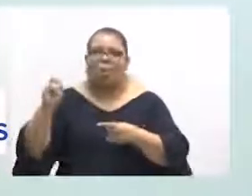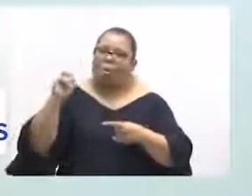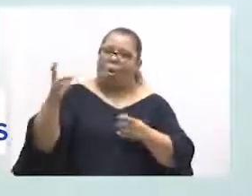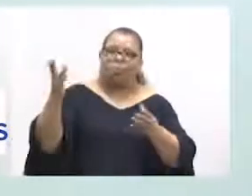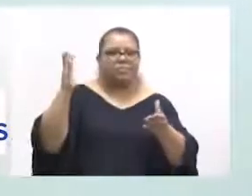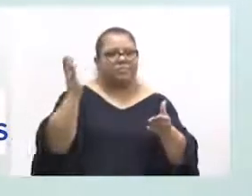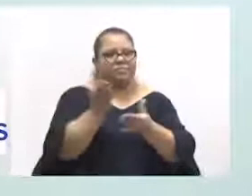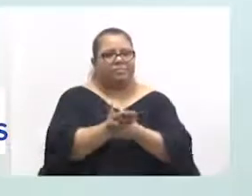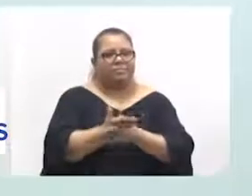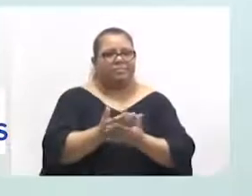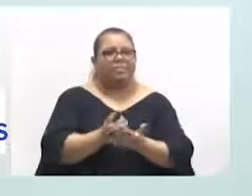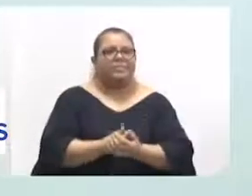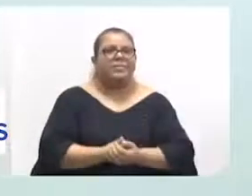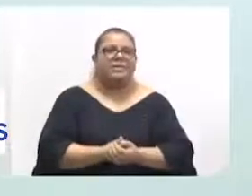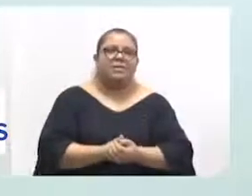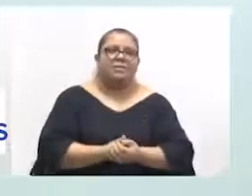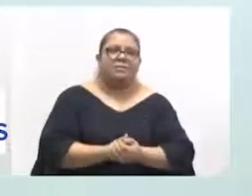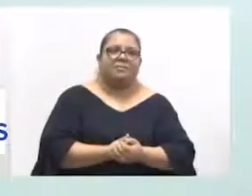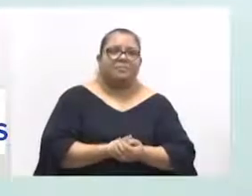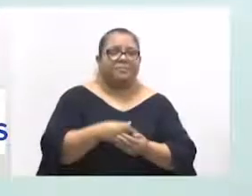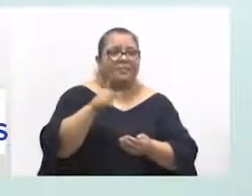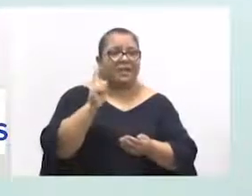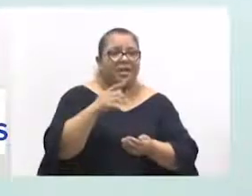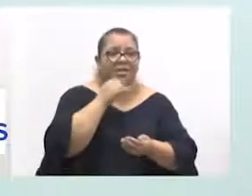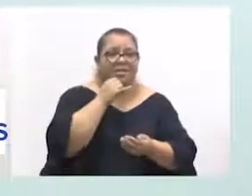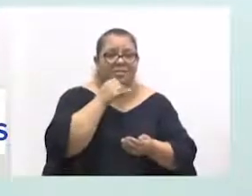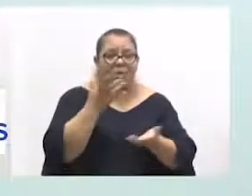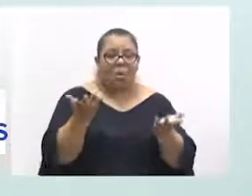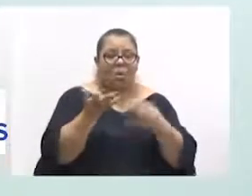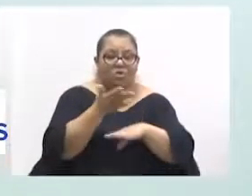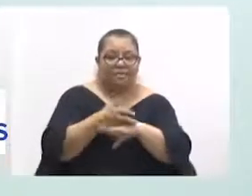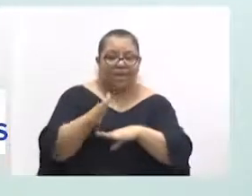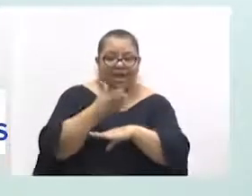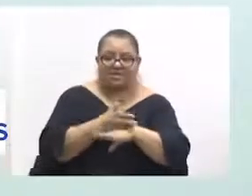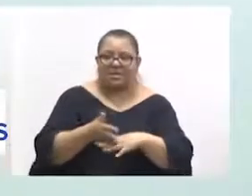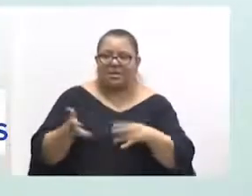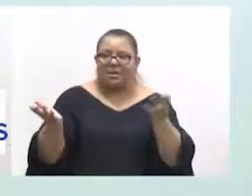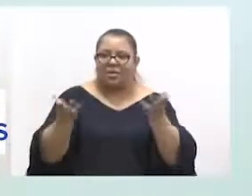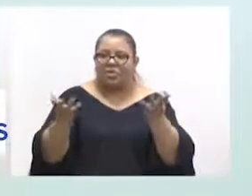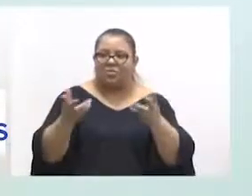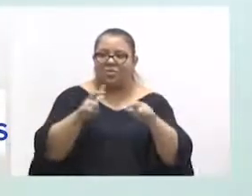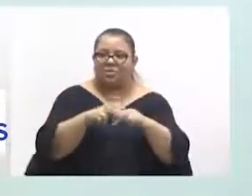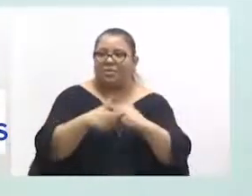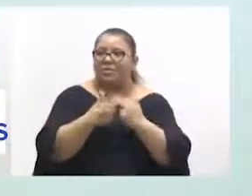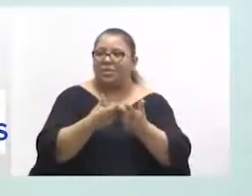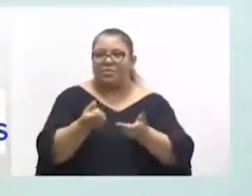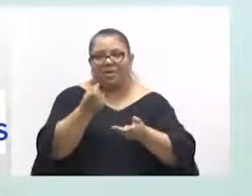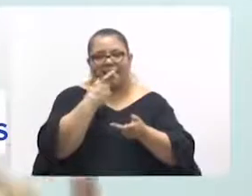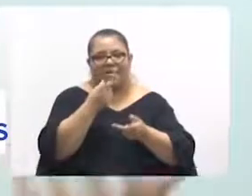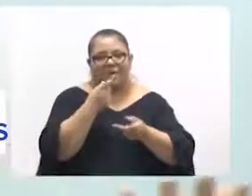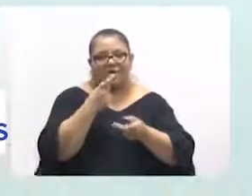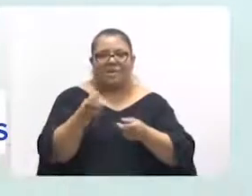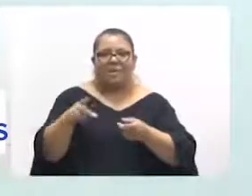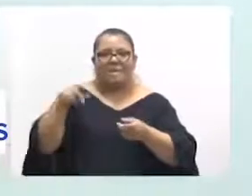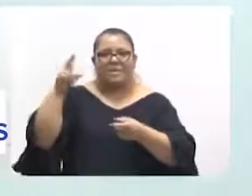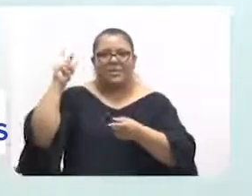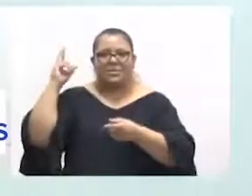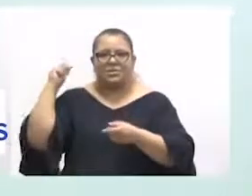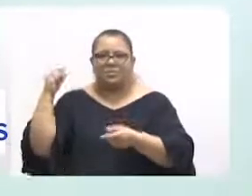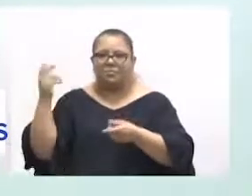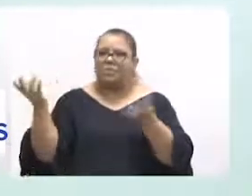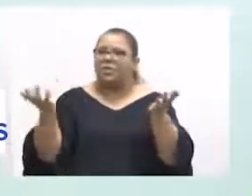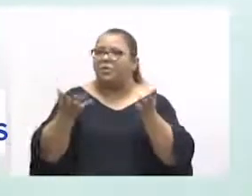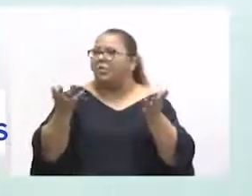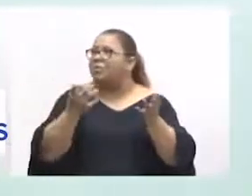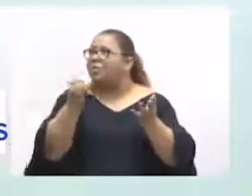judicializar. Então, é isso que a gente vive na prática. E, assim, é um tratamento muito antigo, tumor